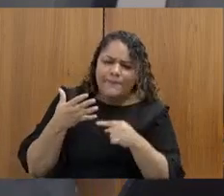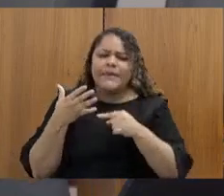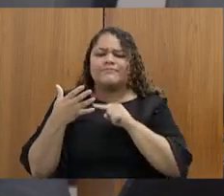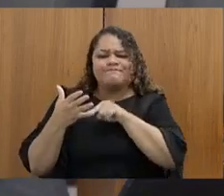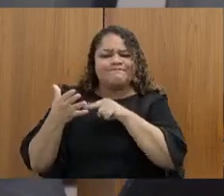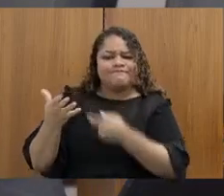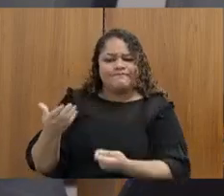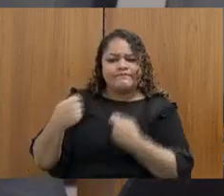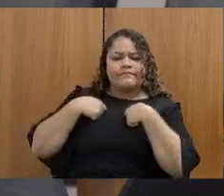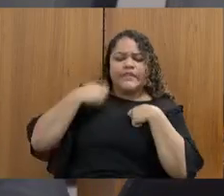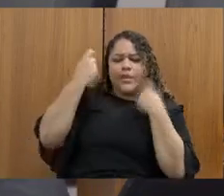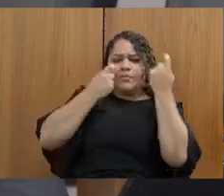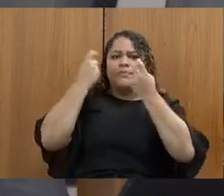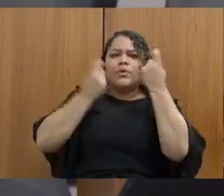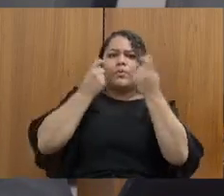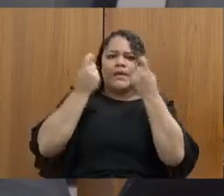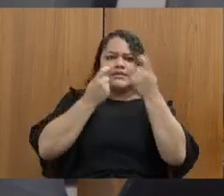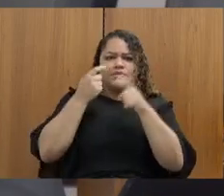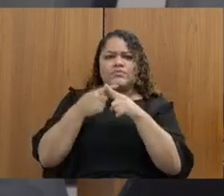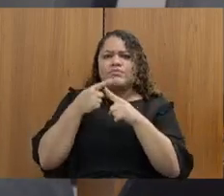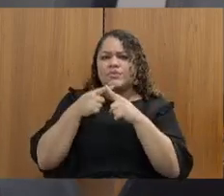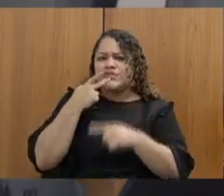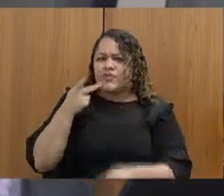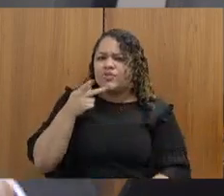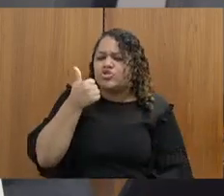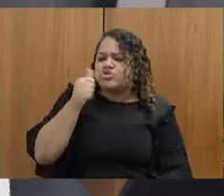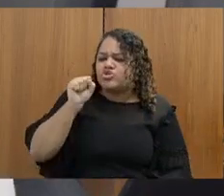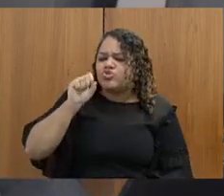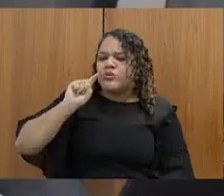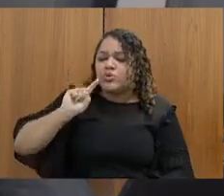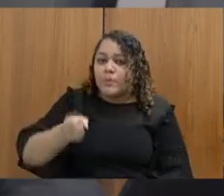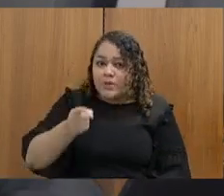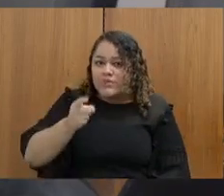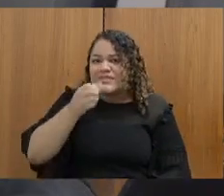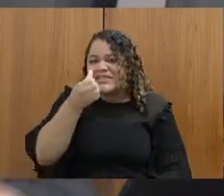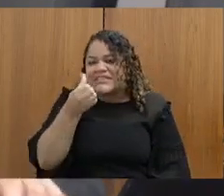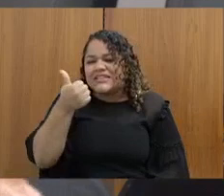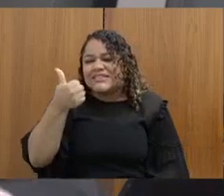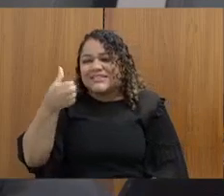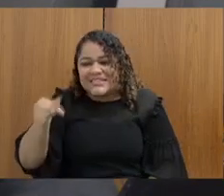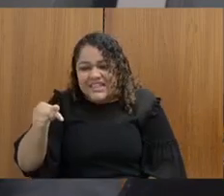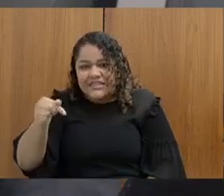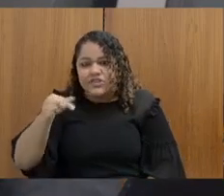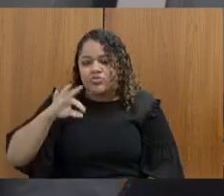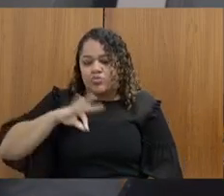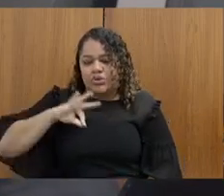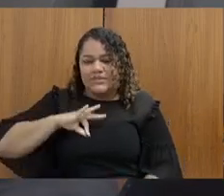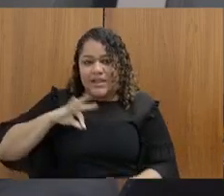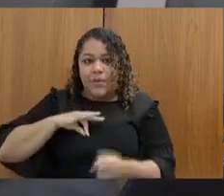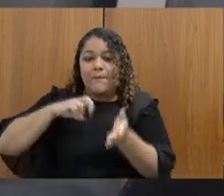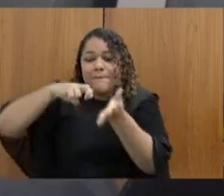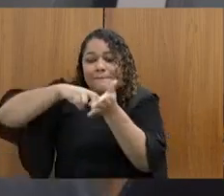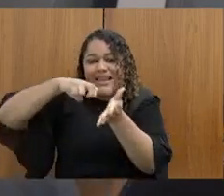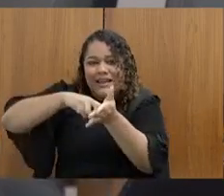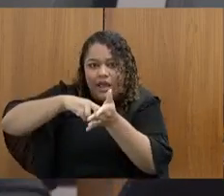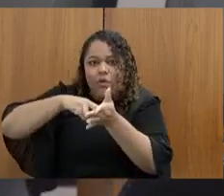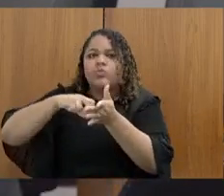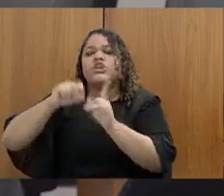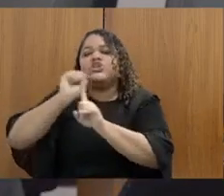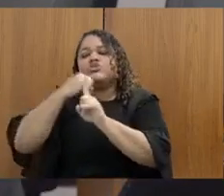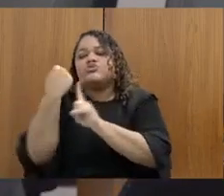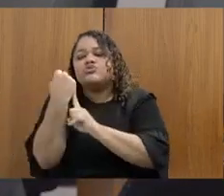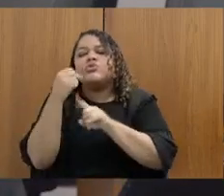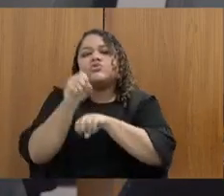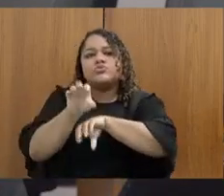Aqui o senhor trouxe um número de 18.617 entre policiais penais e sócio-educativos. E